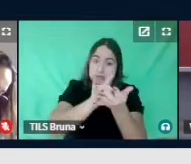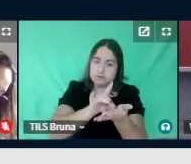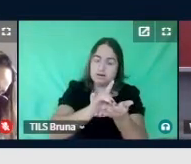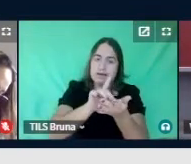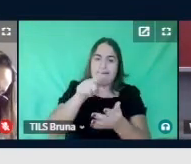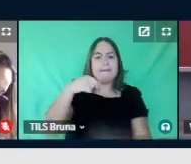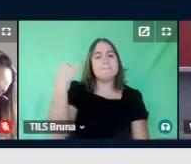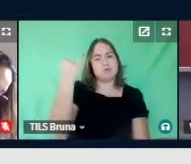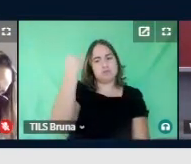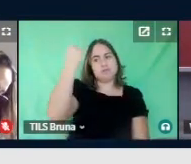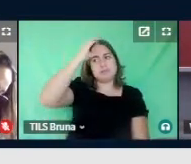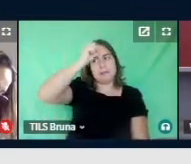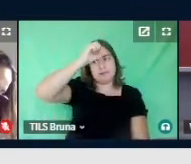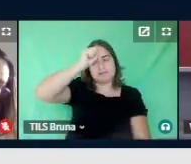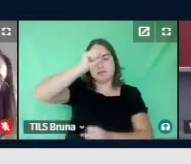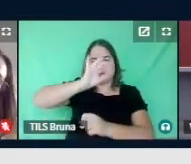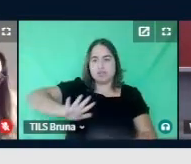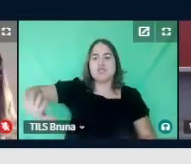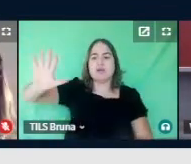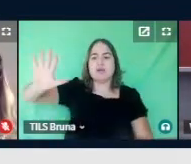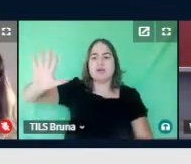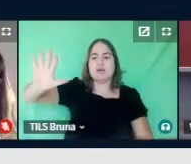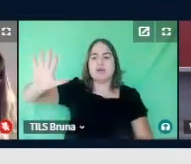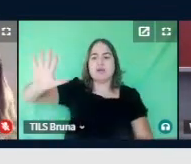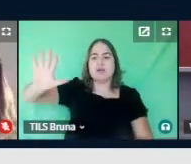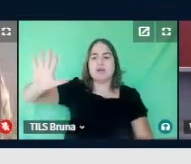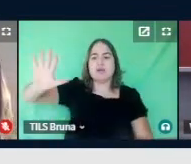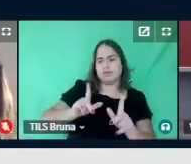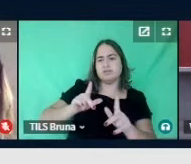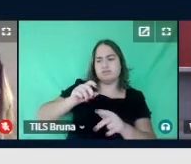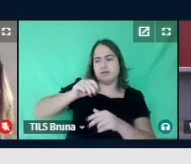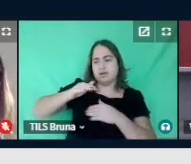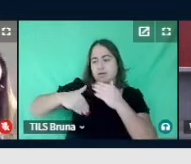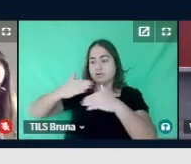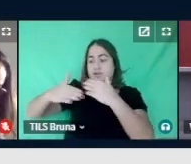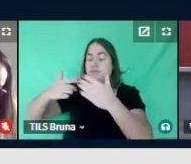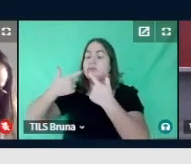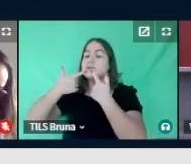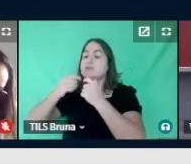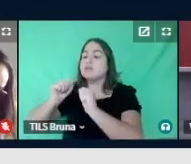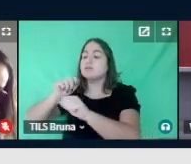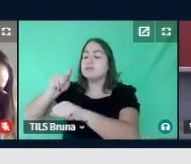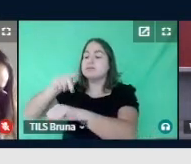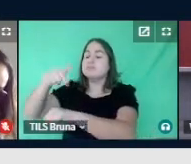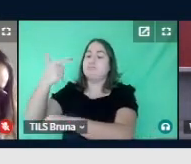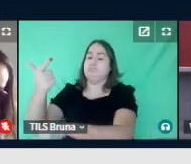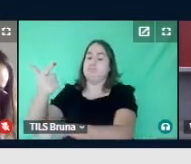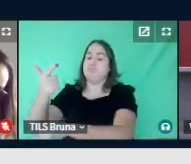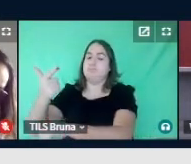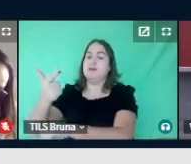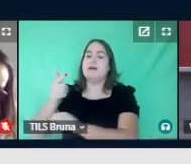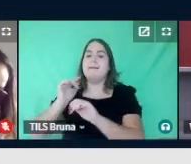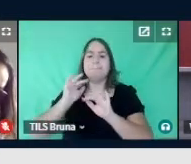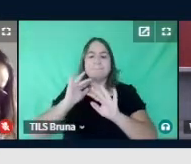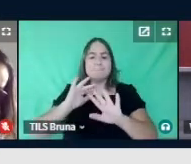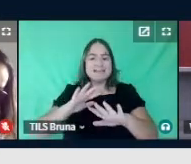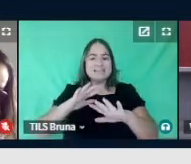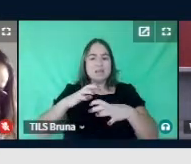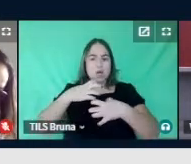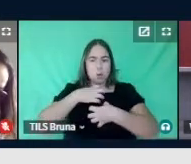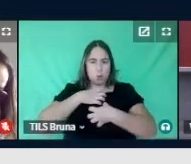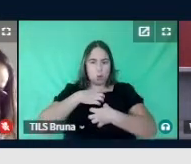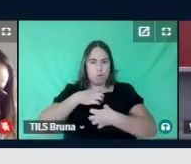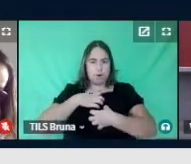geral e não é diferente no desenvolvimento em língua estrangeira. Já nos aspectos comportamentais, os